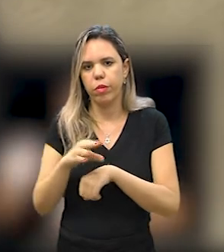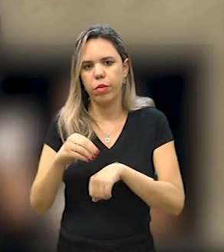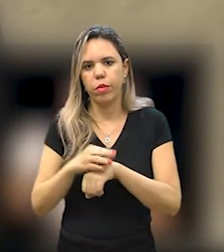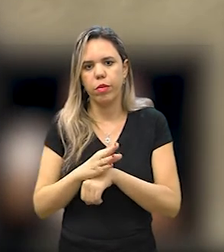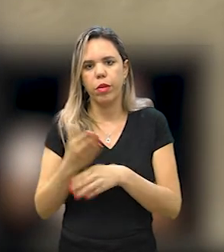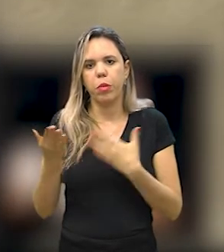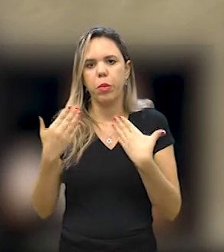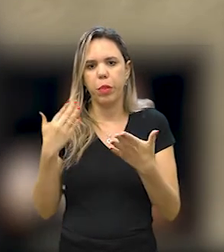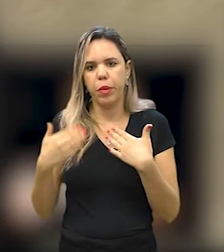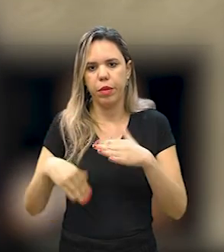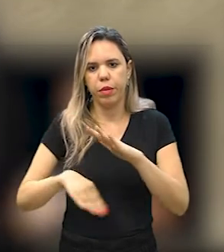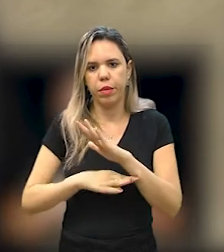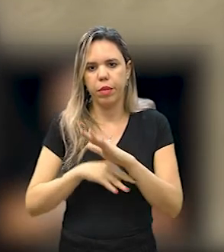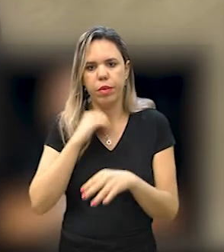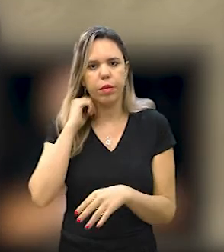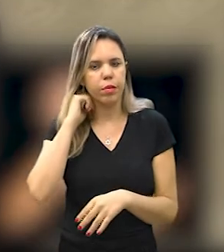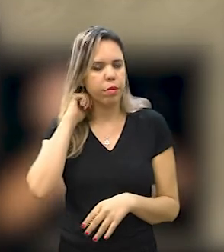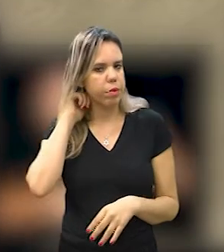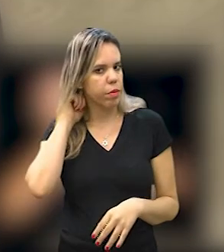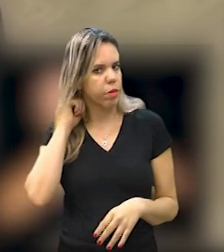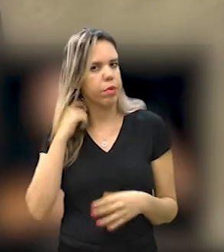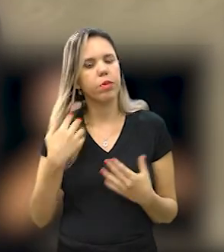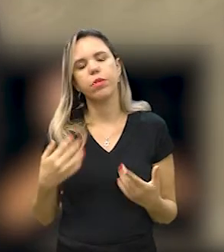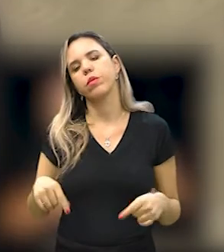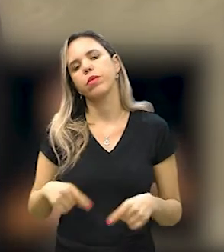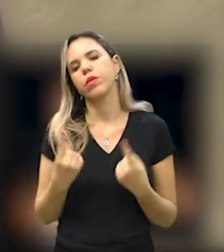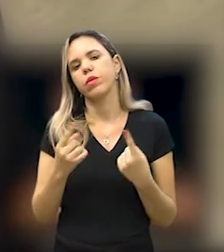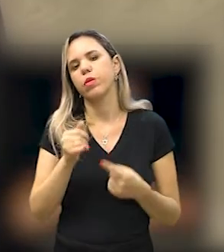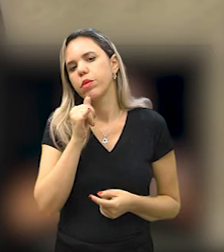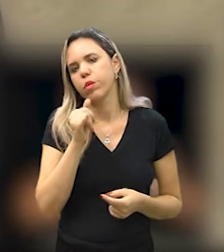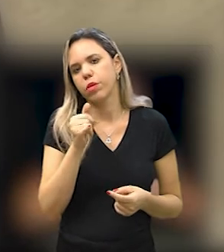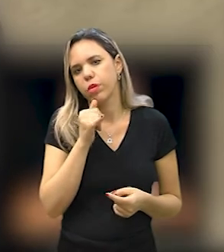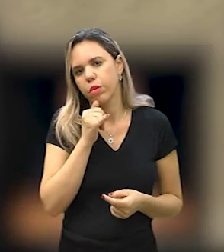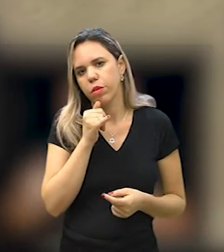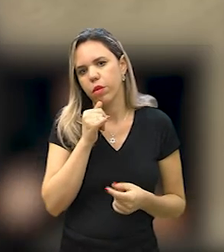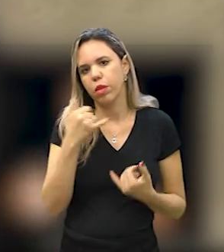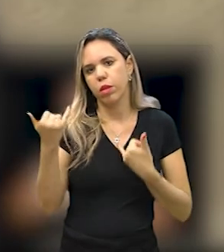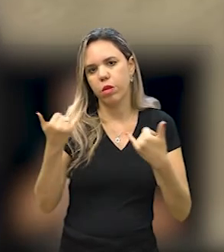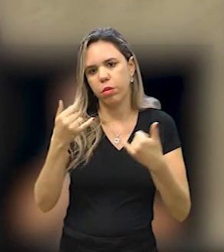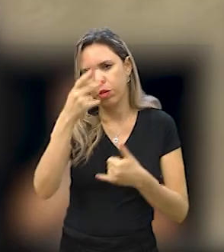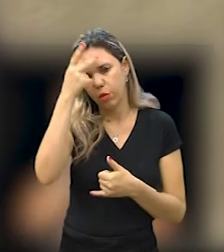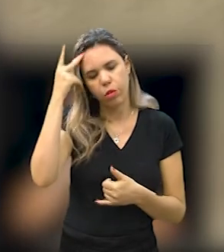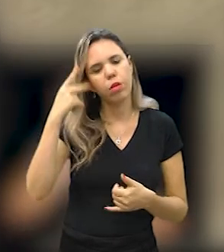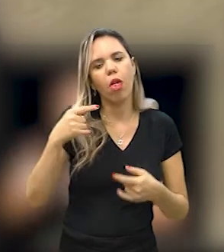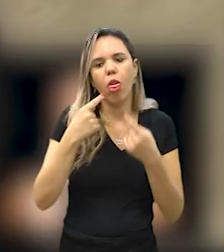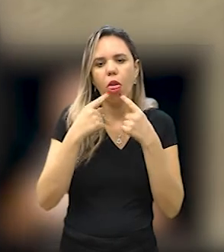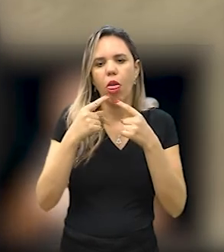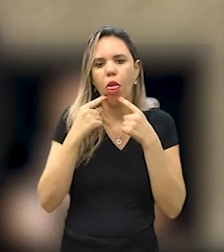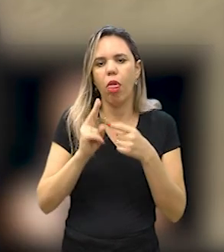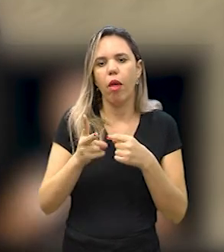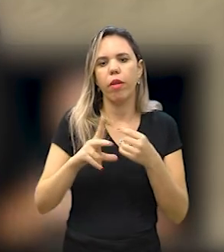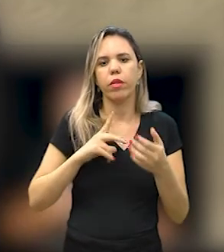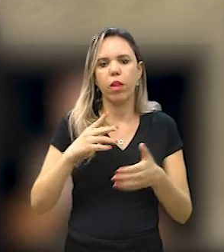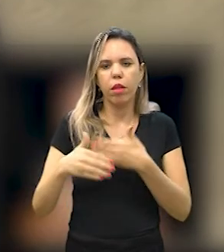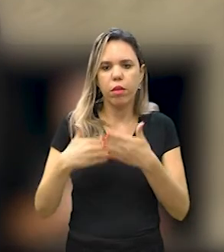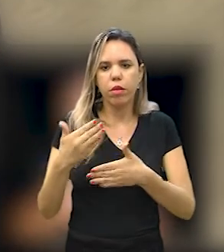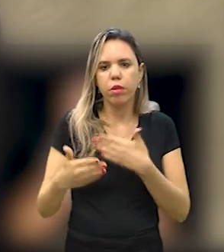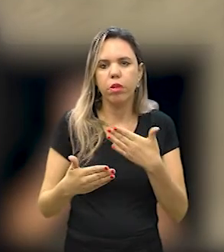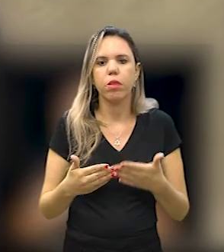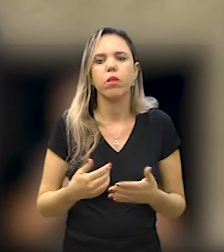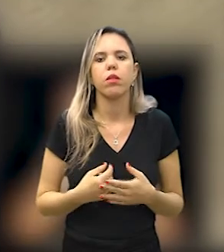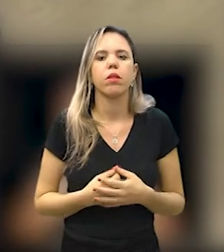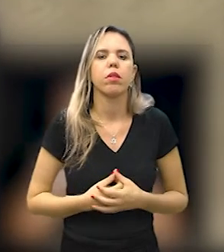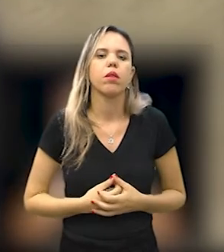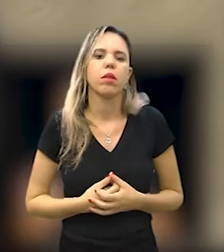trazendo para o debate aqui na Câmara. O desafio, por exemplo, de escuta à população, que é uma reclamação constante que a gente tem ouvido,